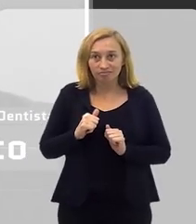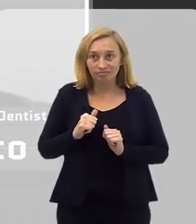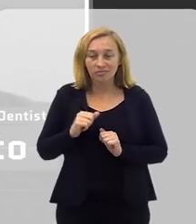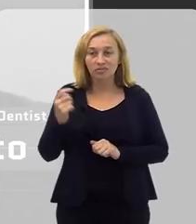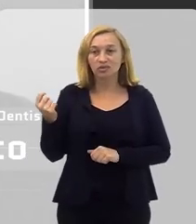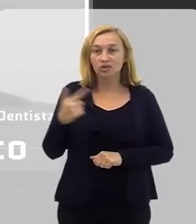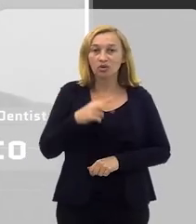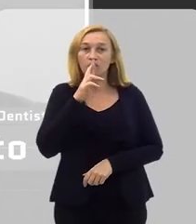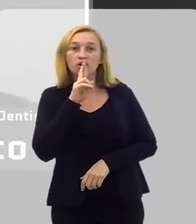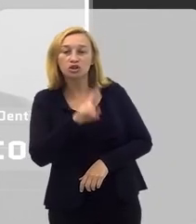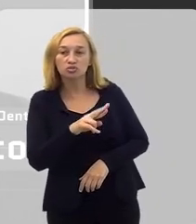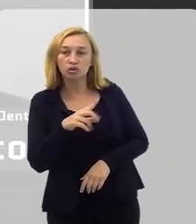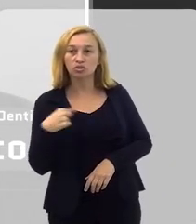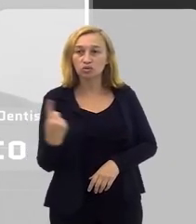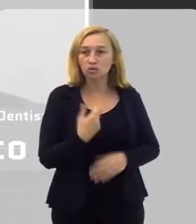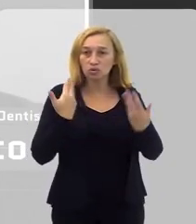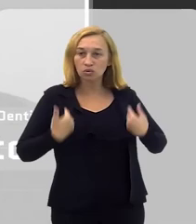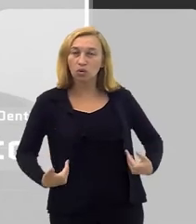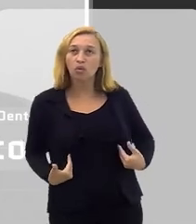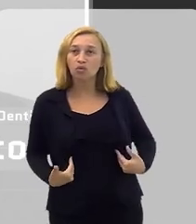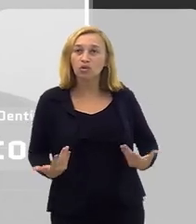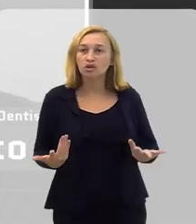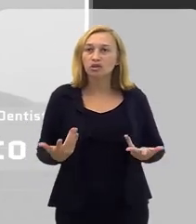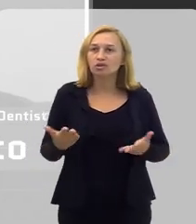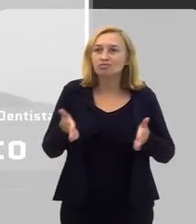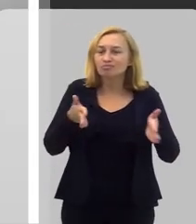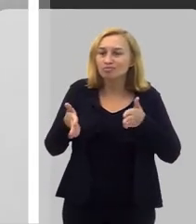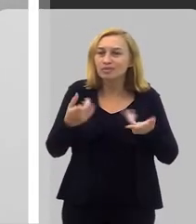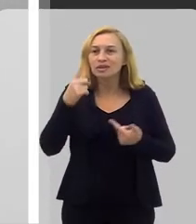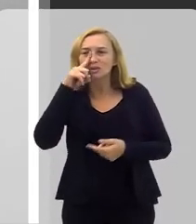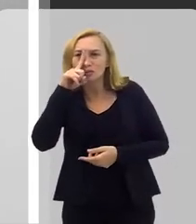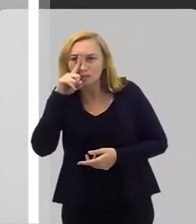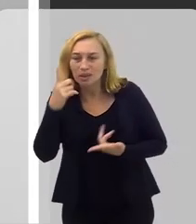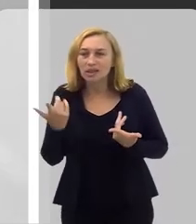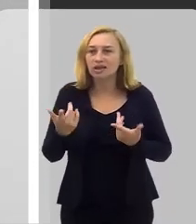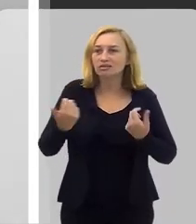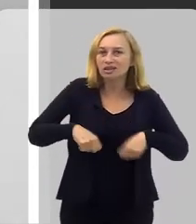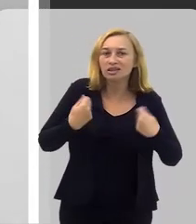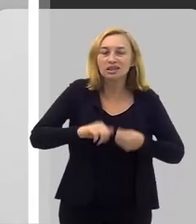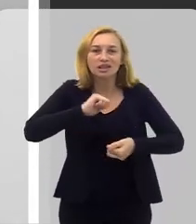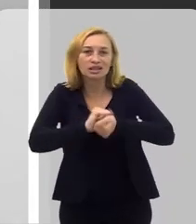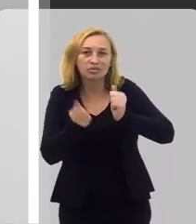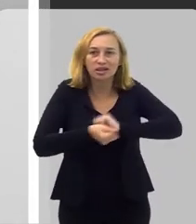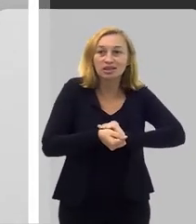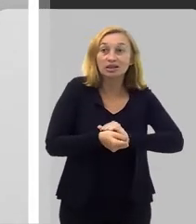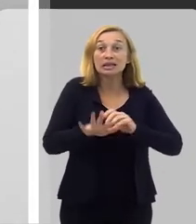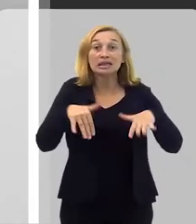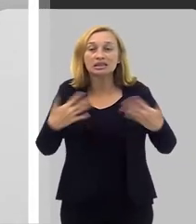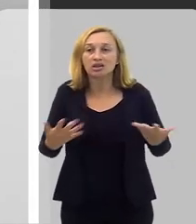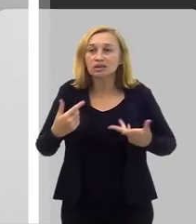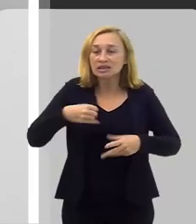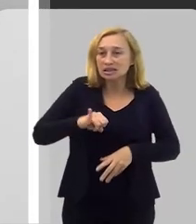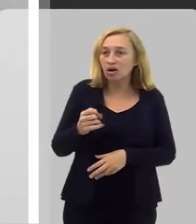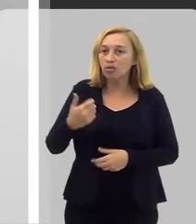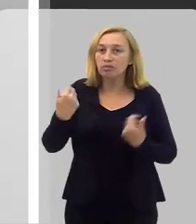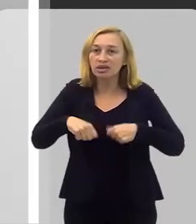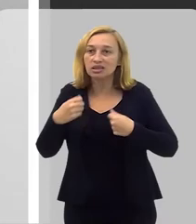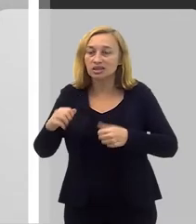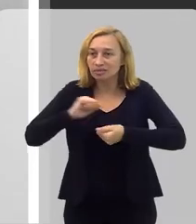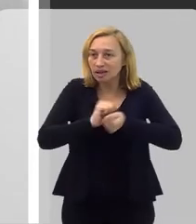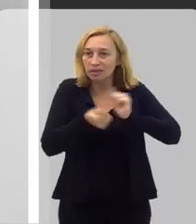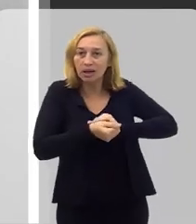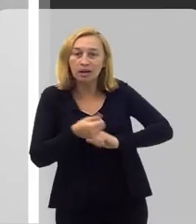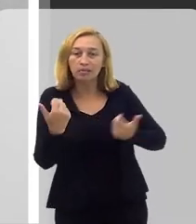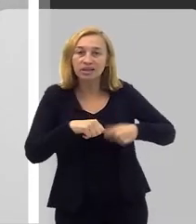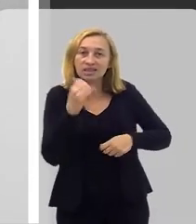estresse, nada mais é do que uma resposta do nosso organismo diante de um perigo, de uma necessidade, de uma adaptação. Então, se preciso me